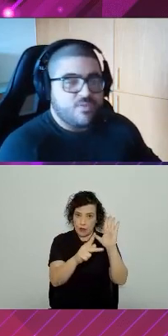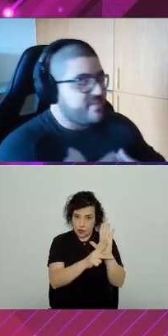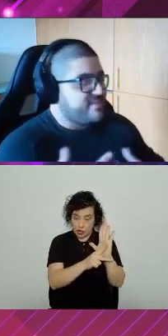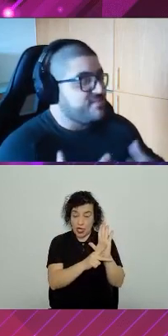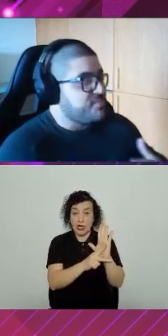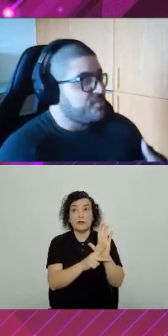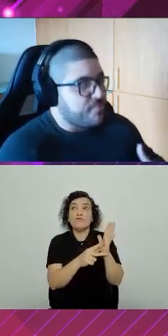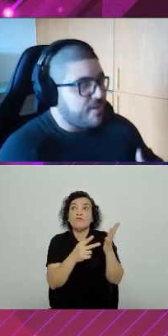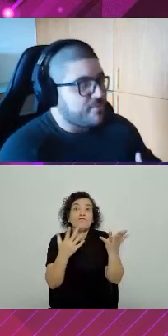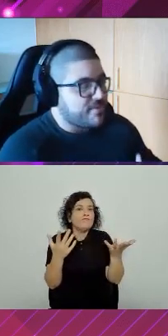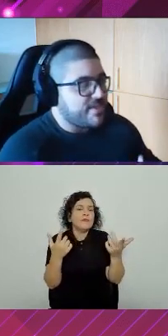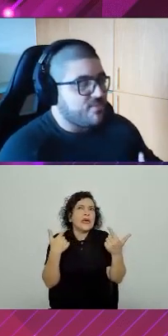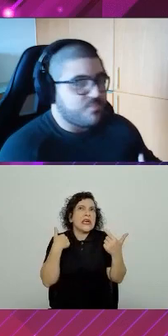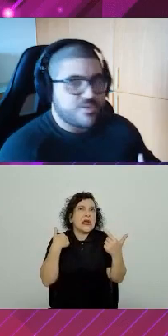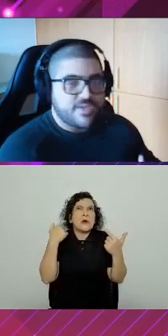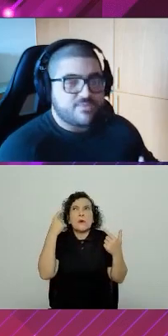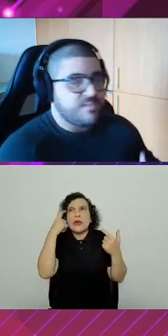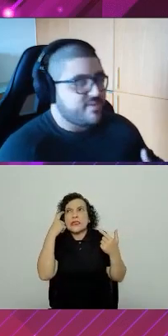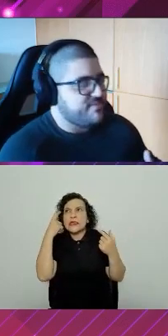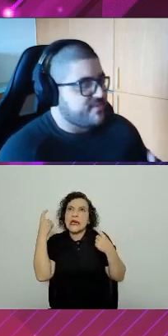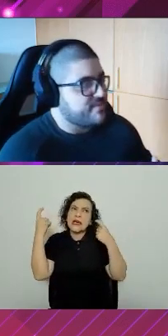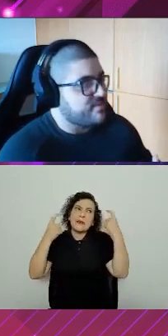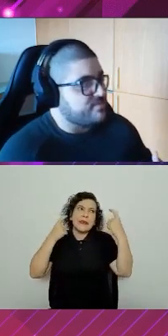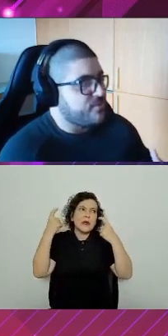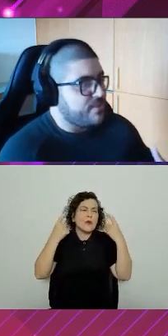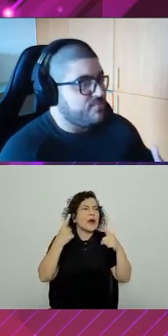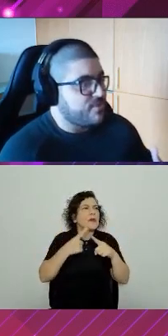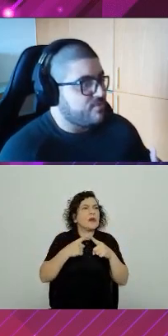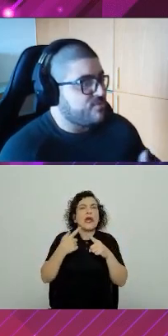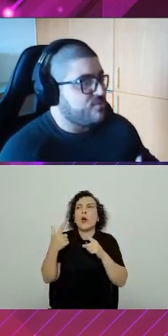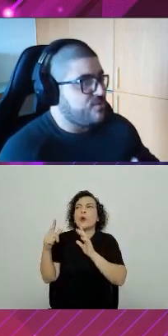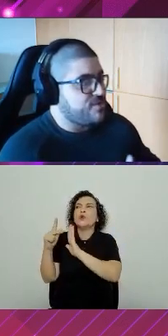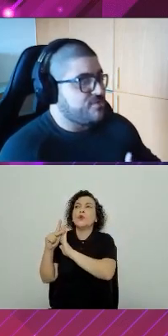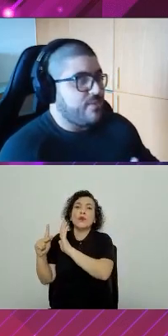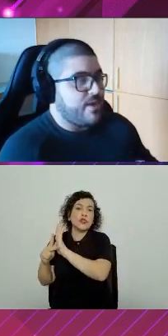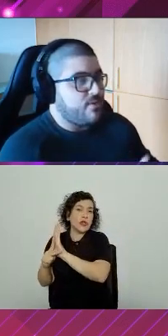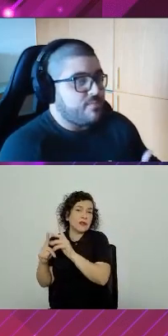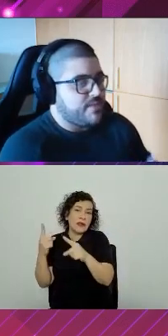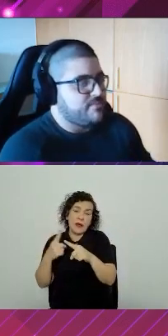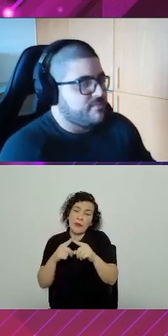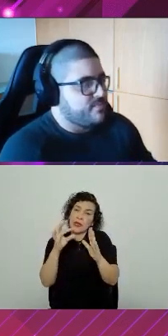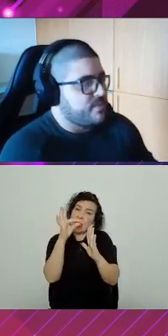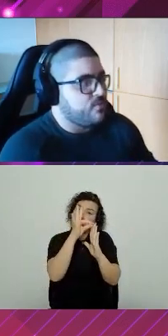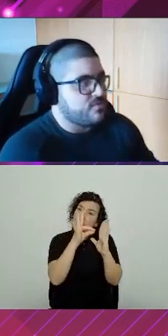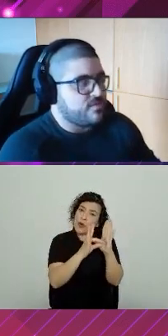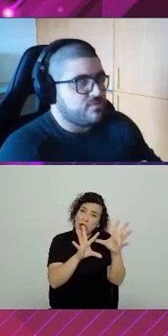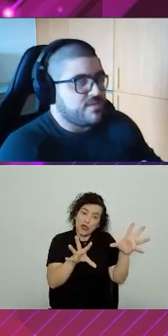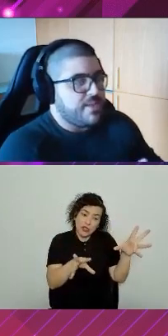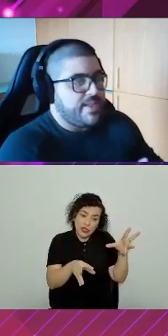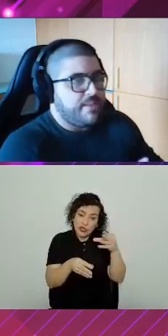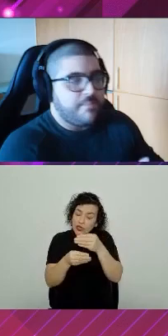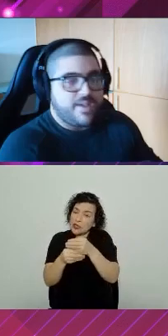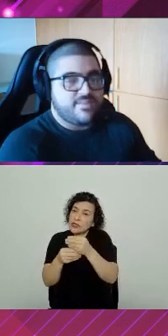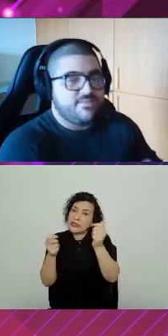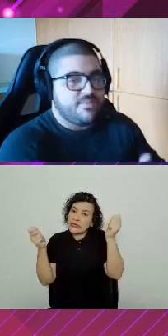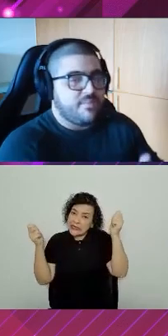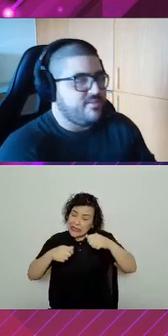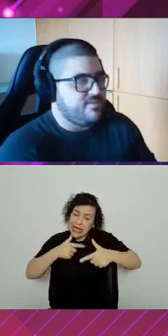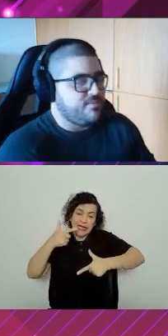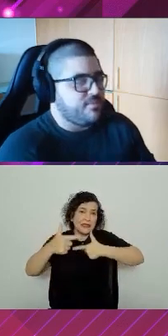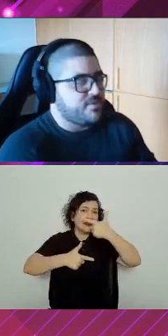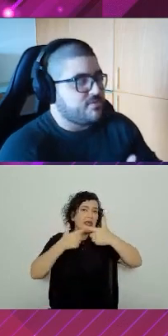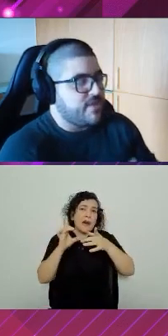Eu não preciso me preocupar com o que o projeto numbers está fazendo. Por quê? Porque o nosso código não é acoplado. Eu consigo trabalhar mais